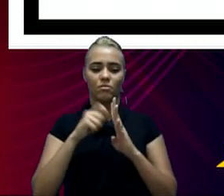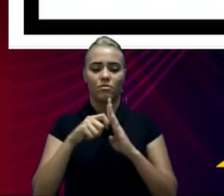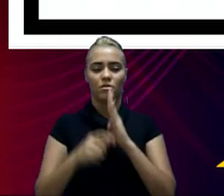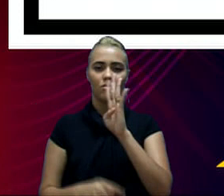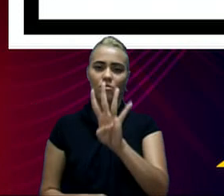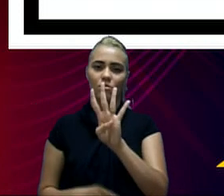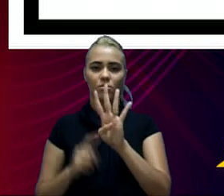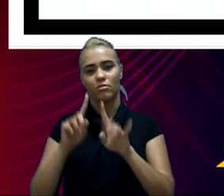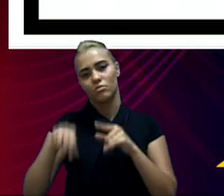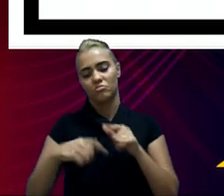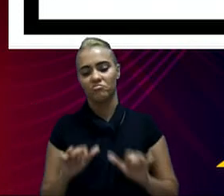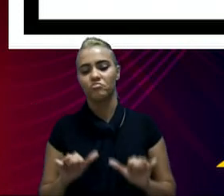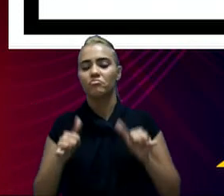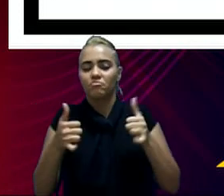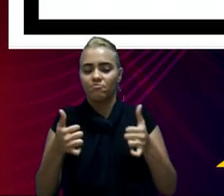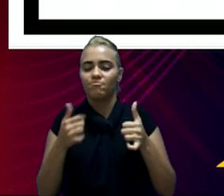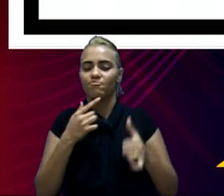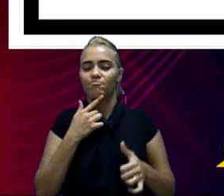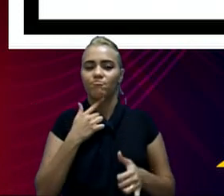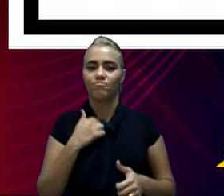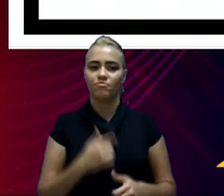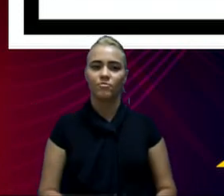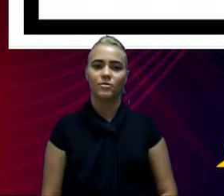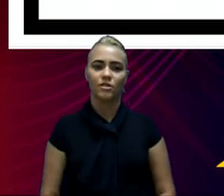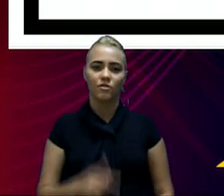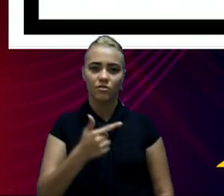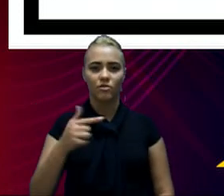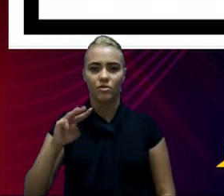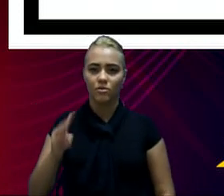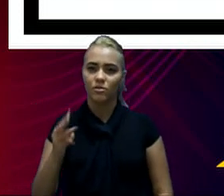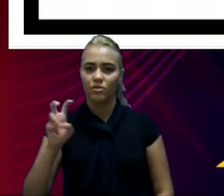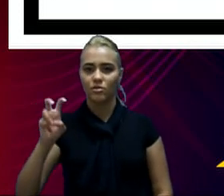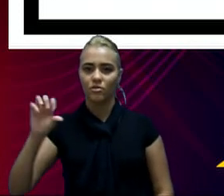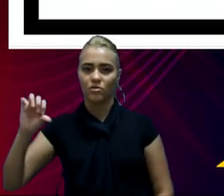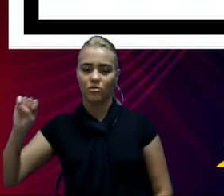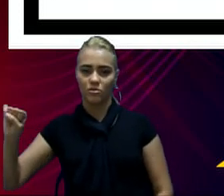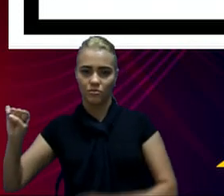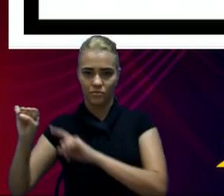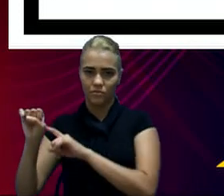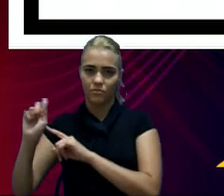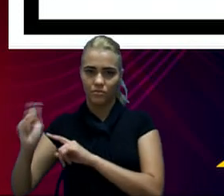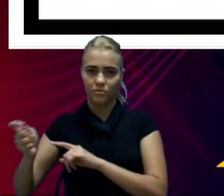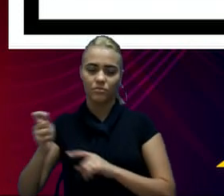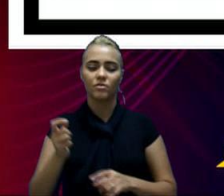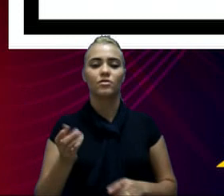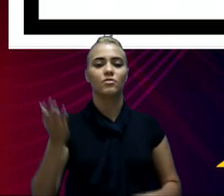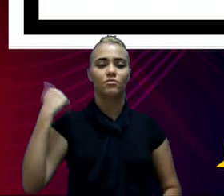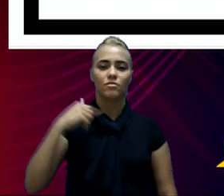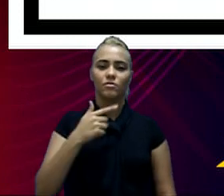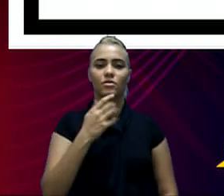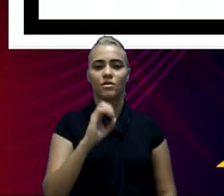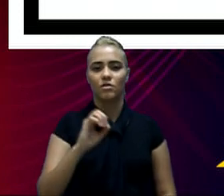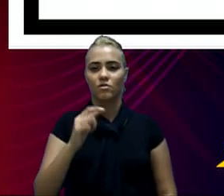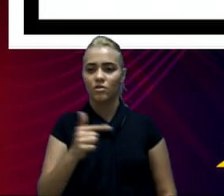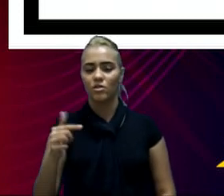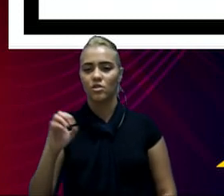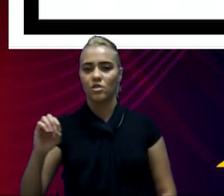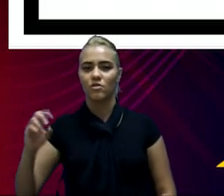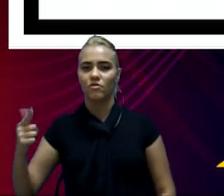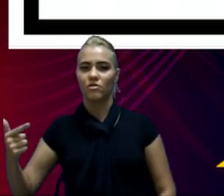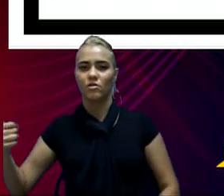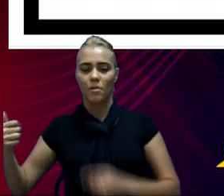Então, pagamentos reza a pagar em 2020, R$ 22,598,00, contra R$ 22,021,00 em